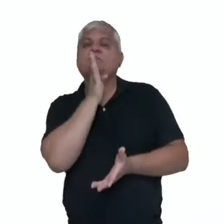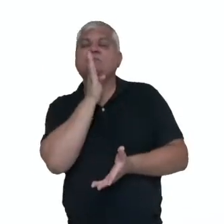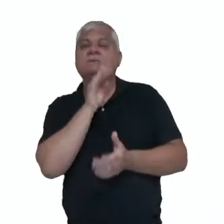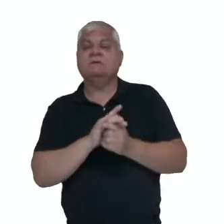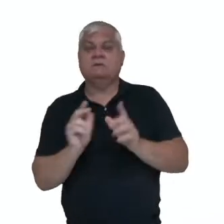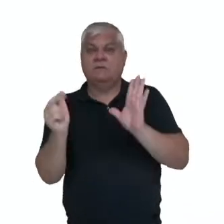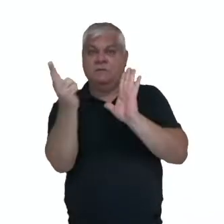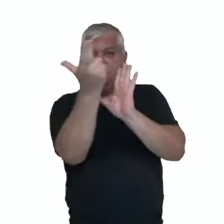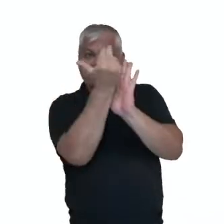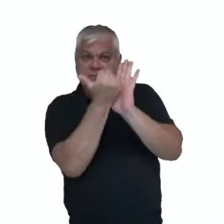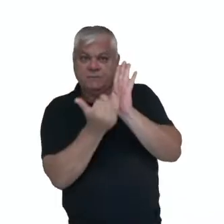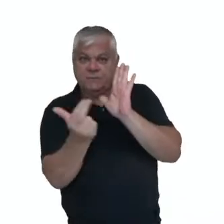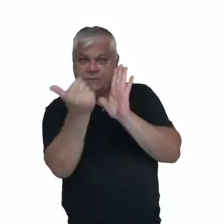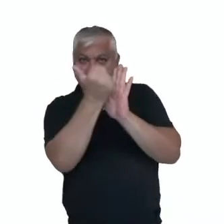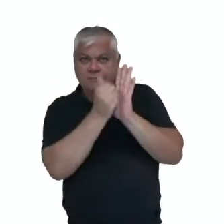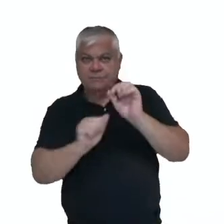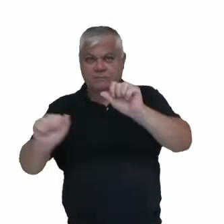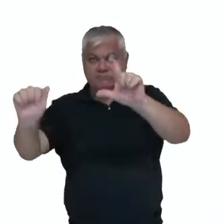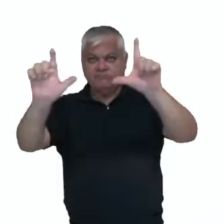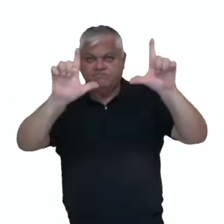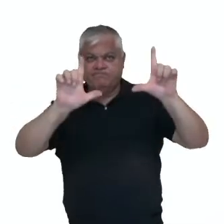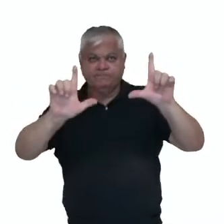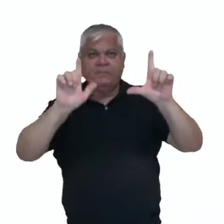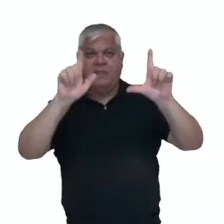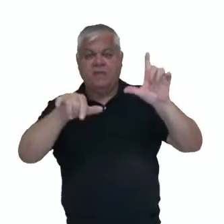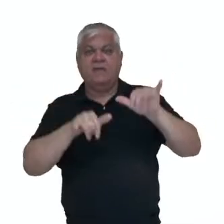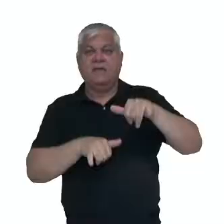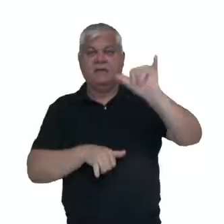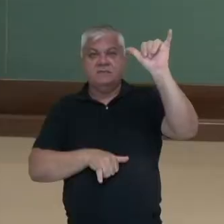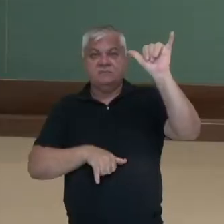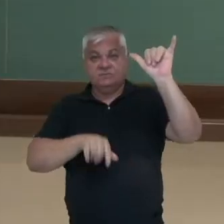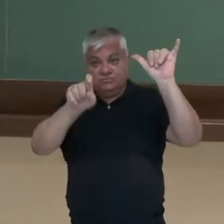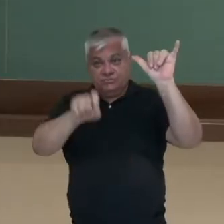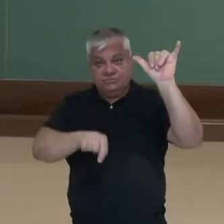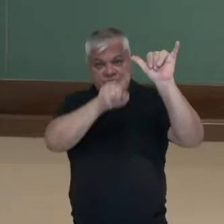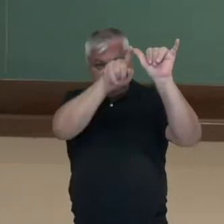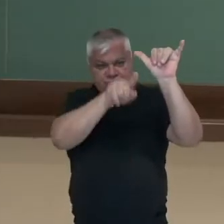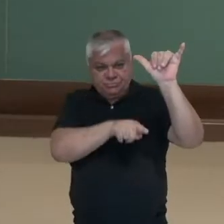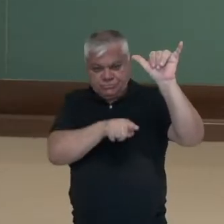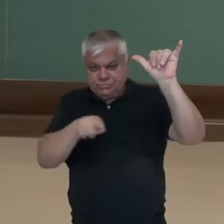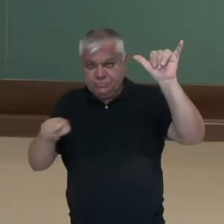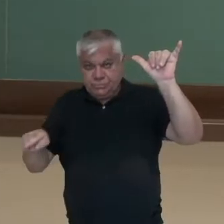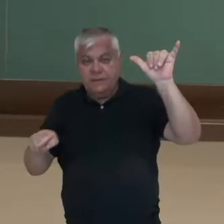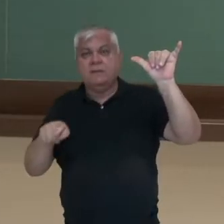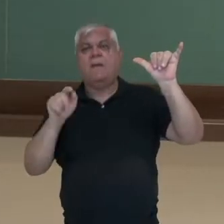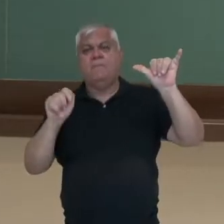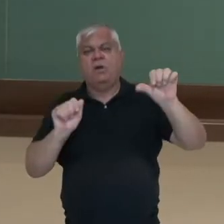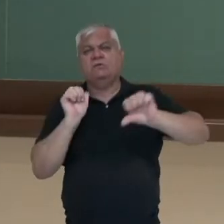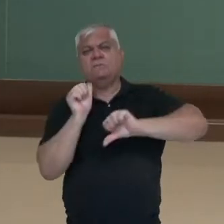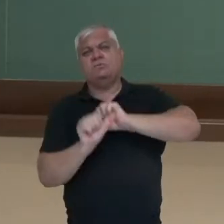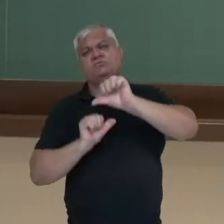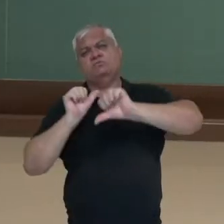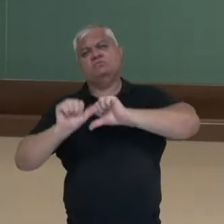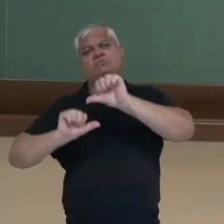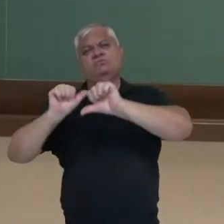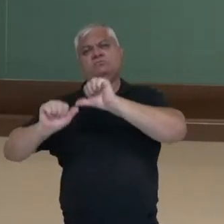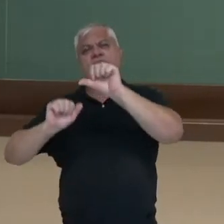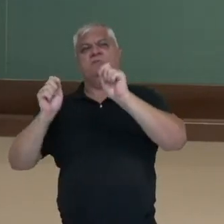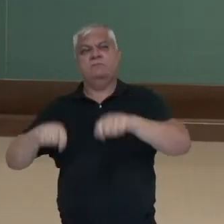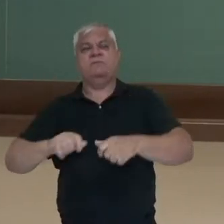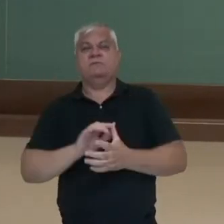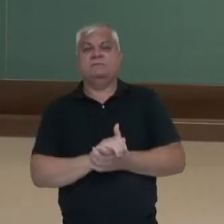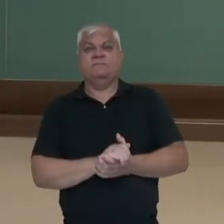gráfico ele representa essa função aqui e nós podemos fazer várias alterações usando os parâmetros.